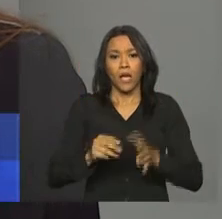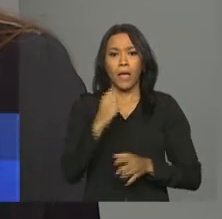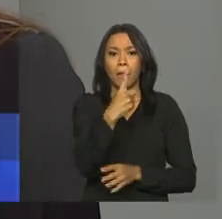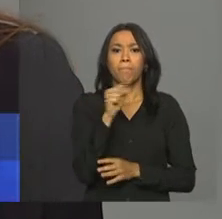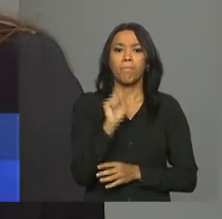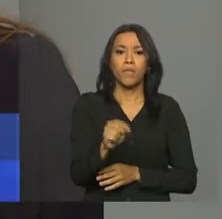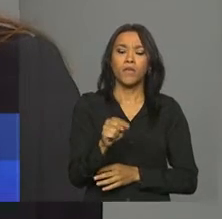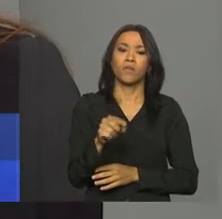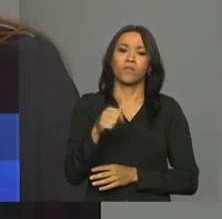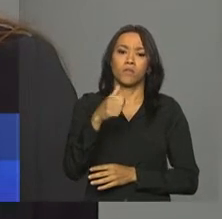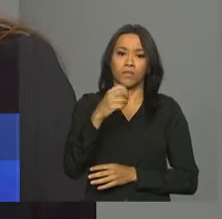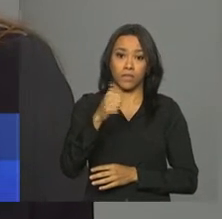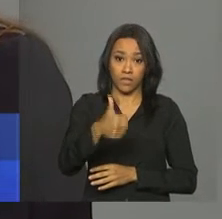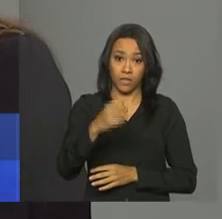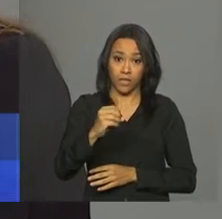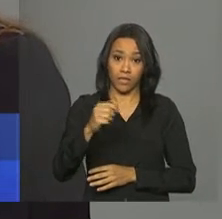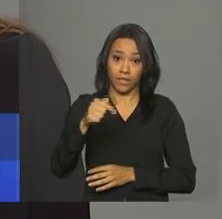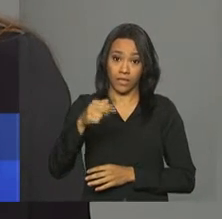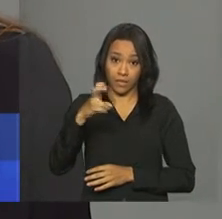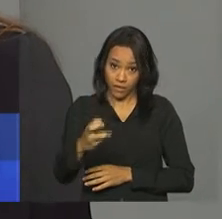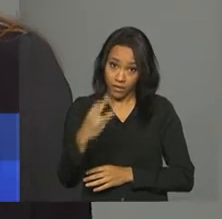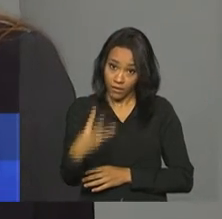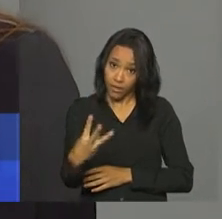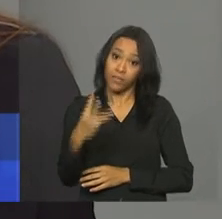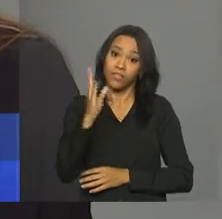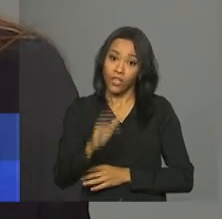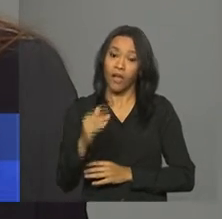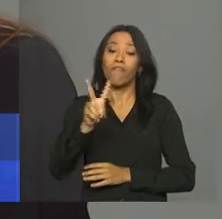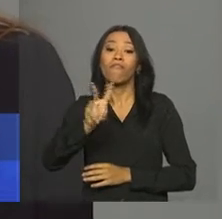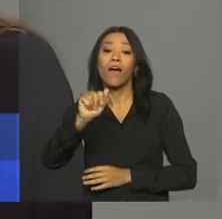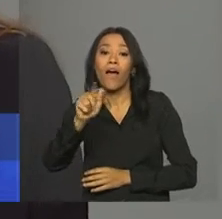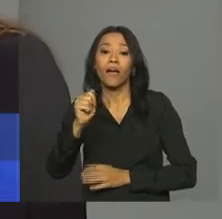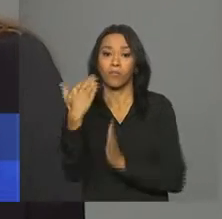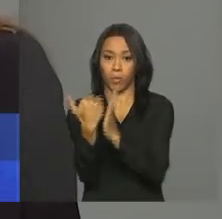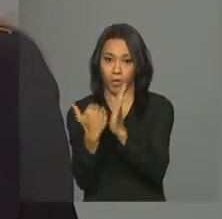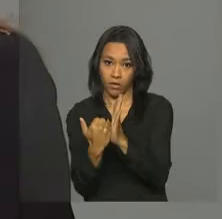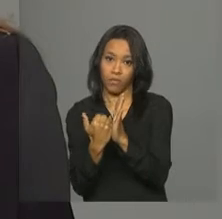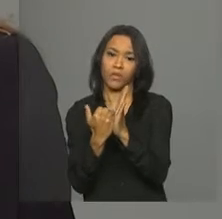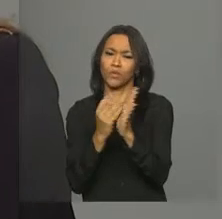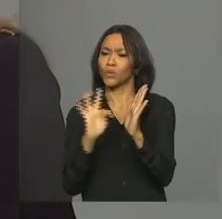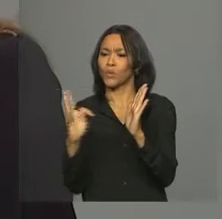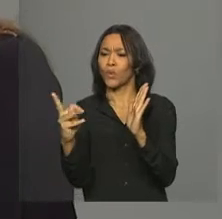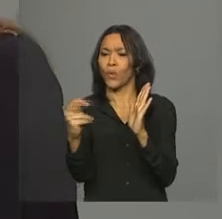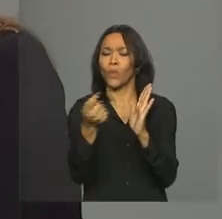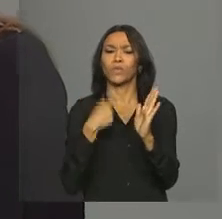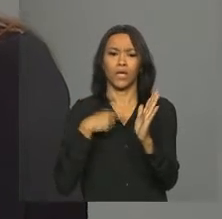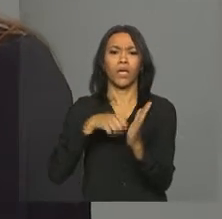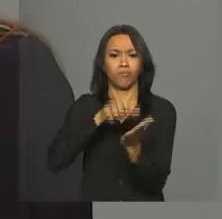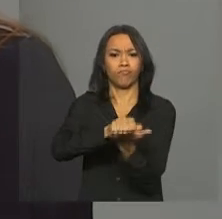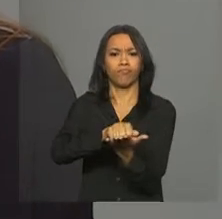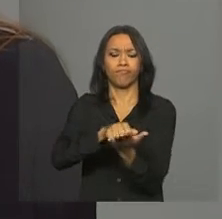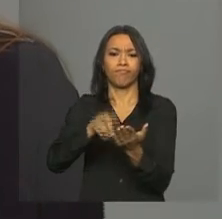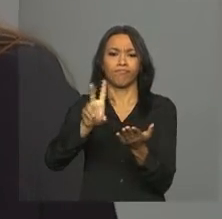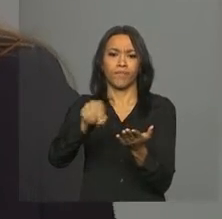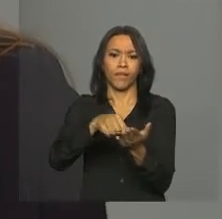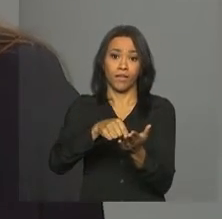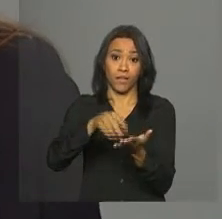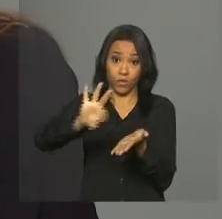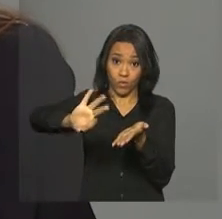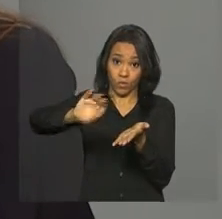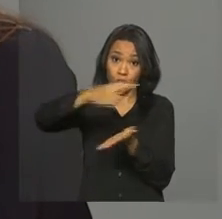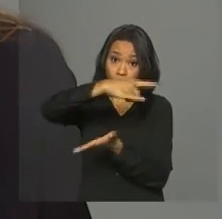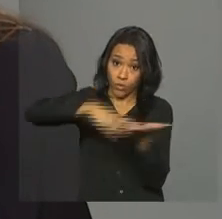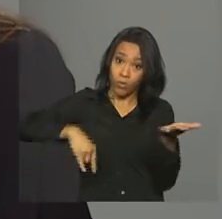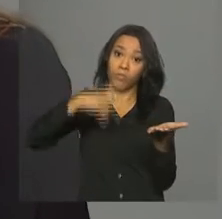.173 vagas oferecidas pelo programa Mais Médicos, todos têm registro no Conselho Regional de Medicina do Brasil.